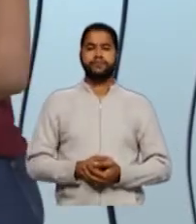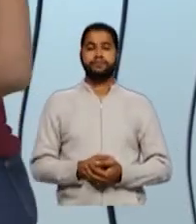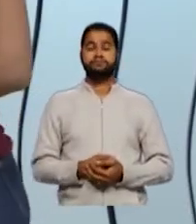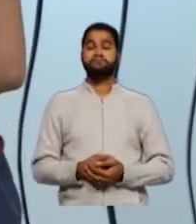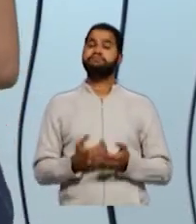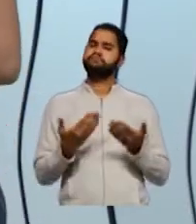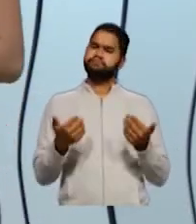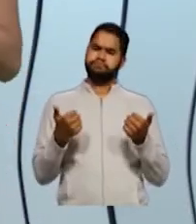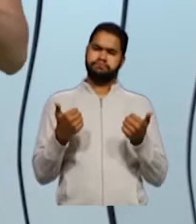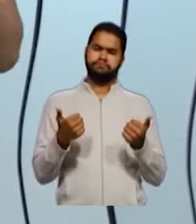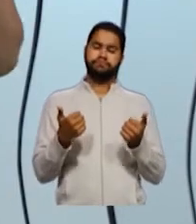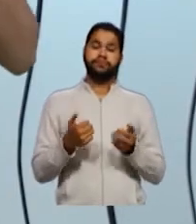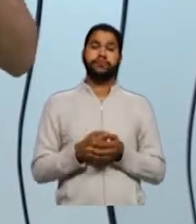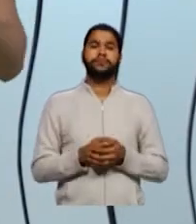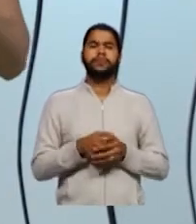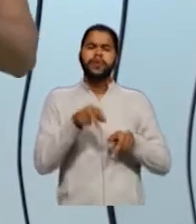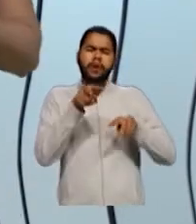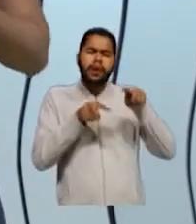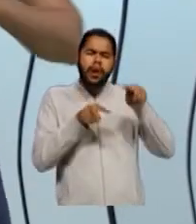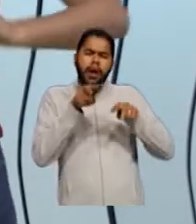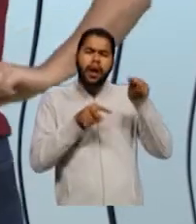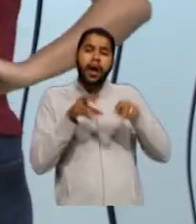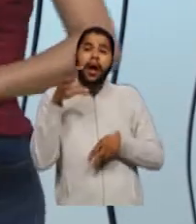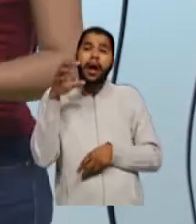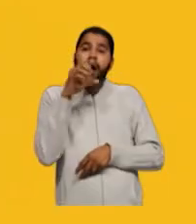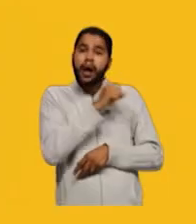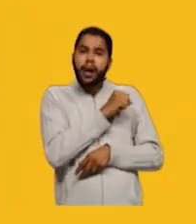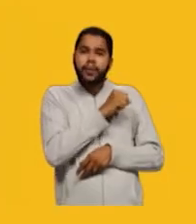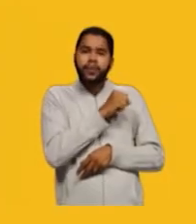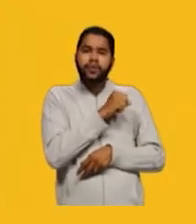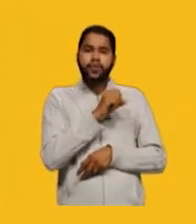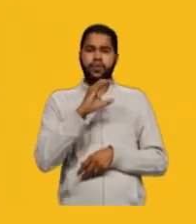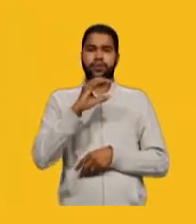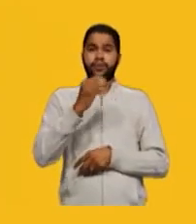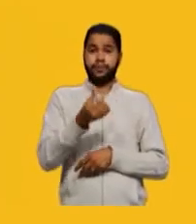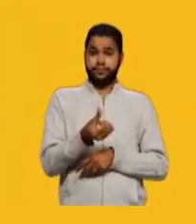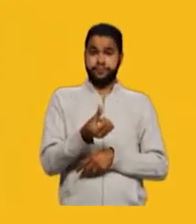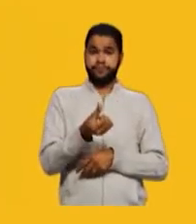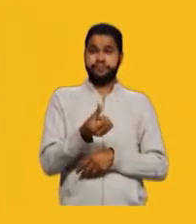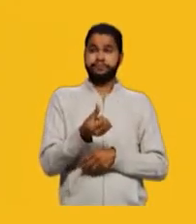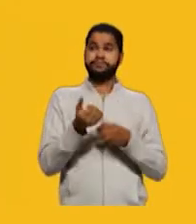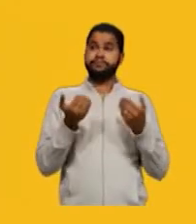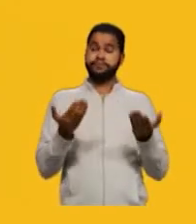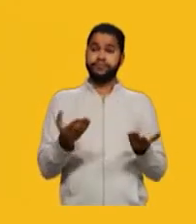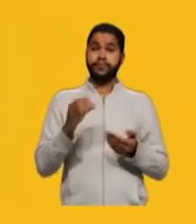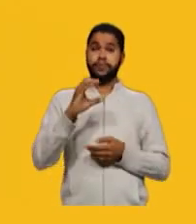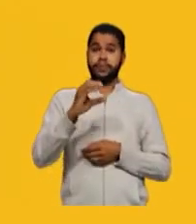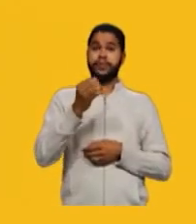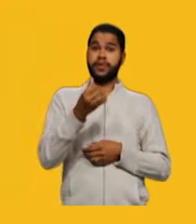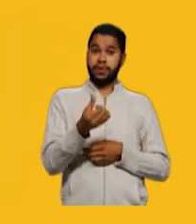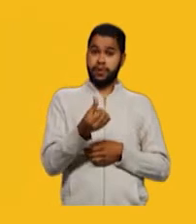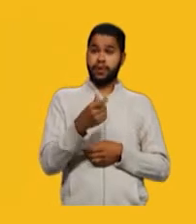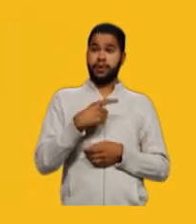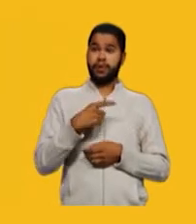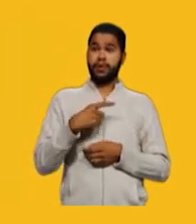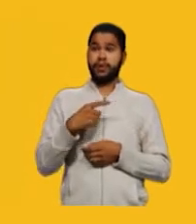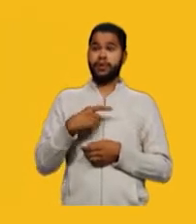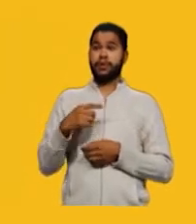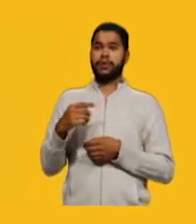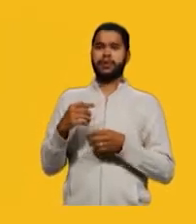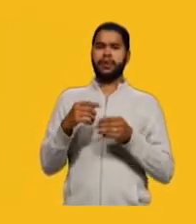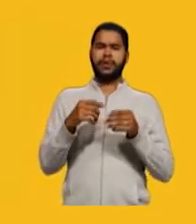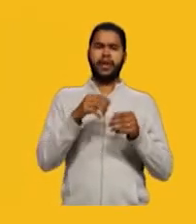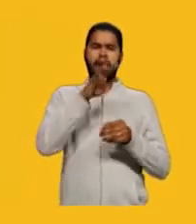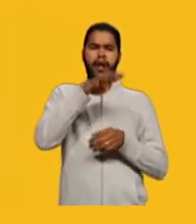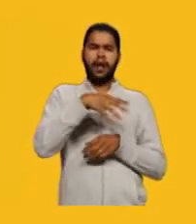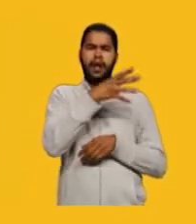Beleza. Uma revisão bem rápida sobre o carbono. Então, o carbono, ele está lá na coluna 14,